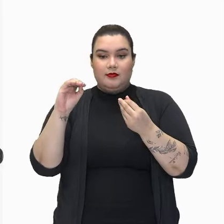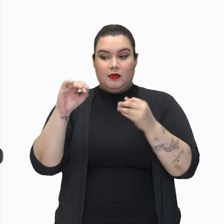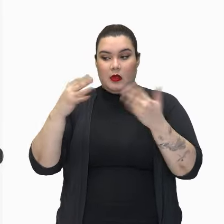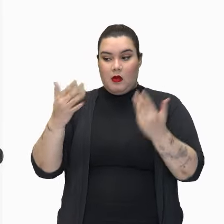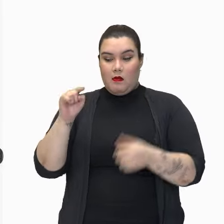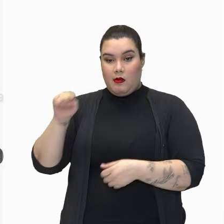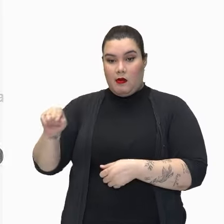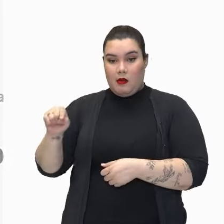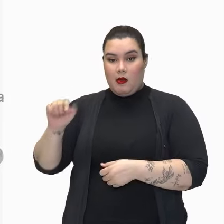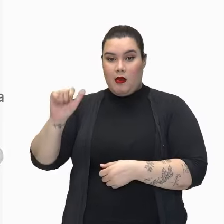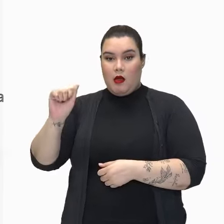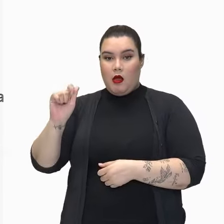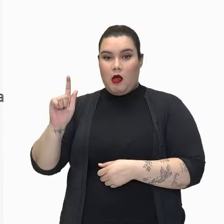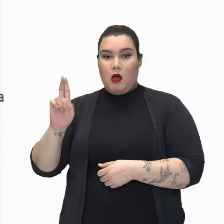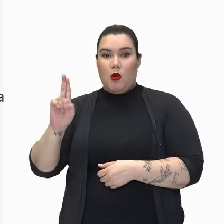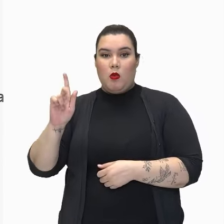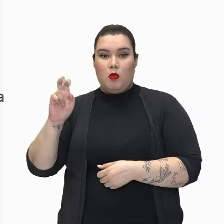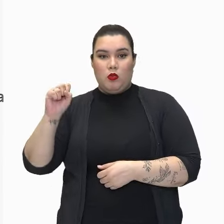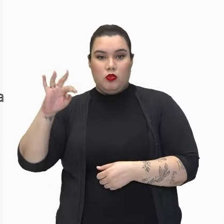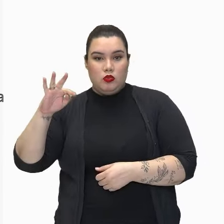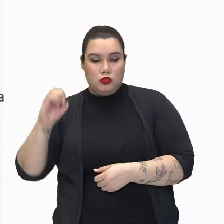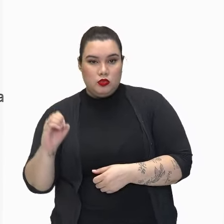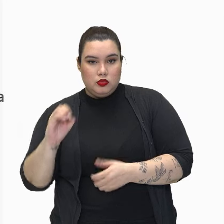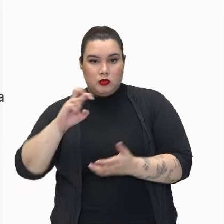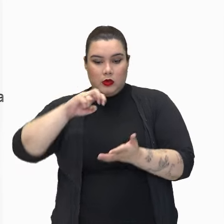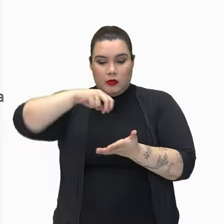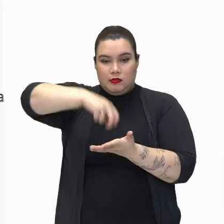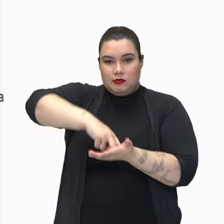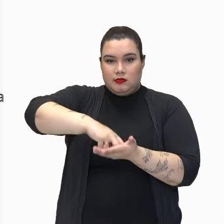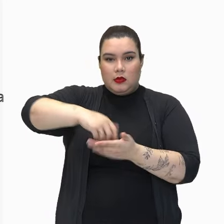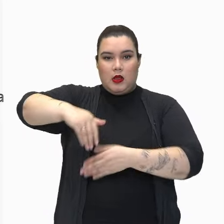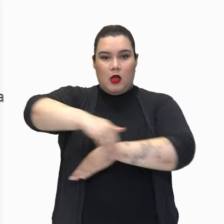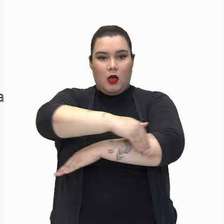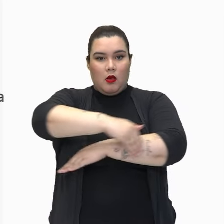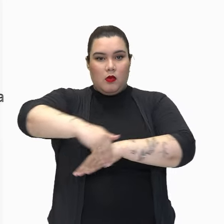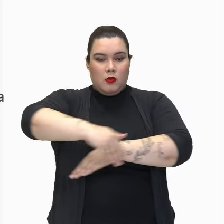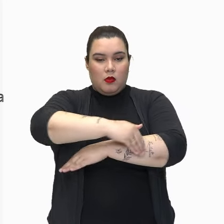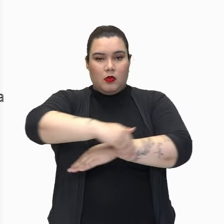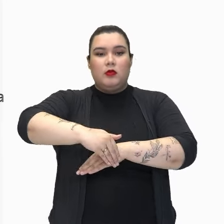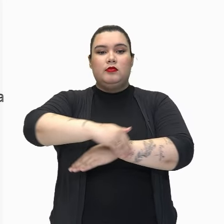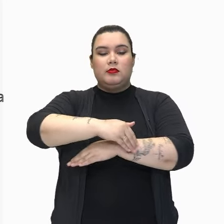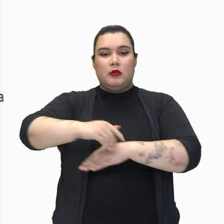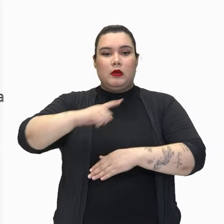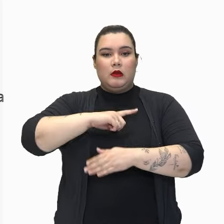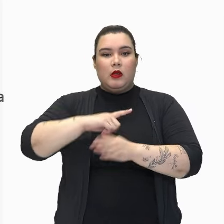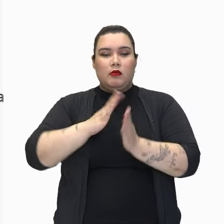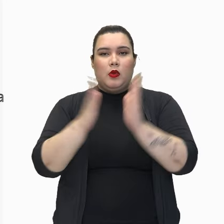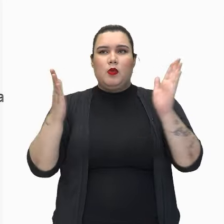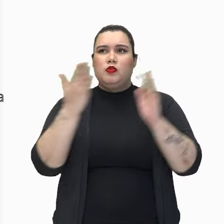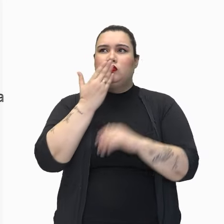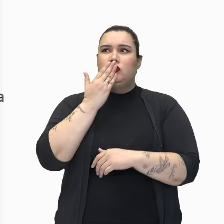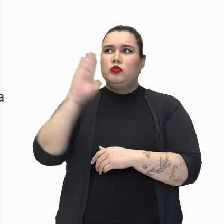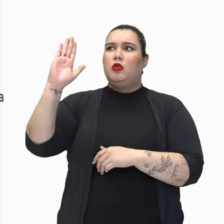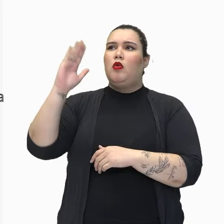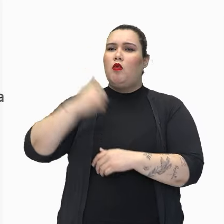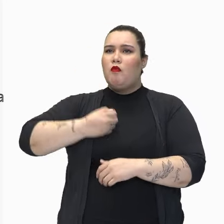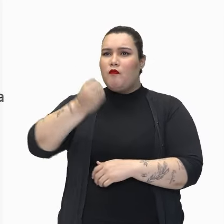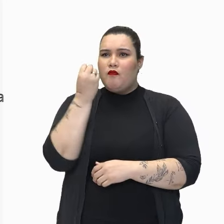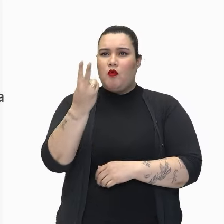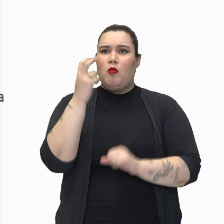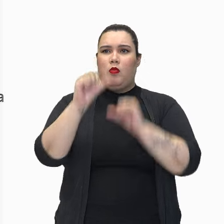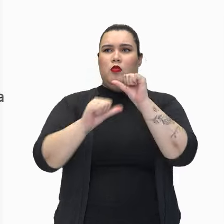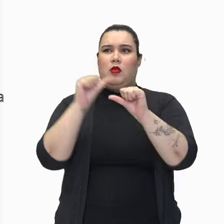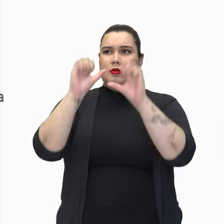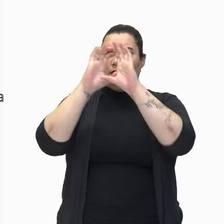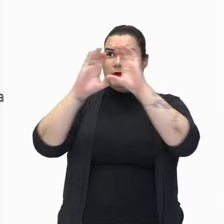sair, Nho Augusto se ajoelhou. No meio da estrada, abriu os braços em cruz e jurou. Eu vou para o céu, e vou